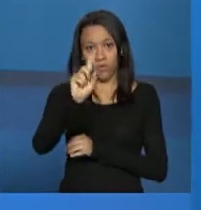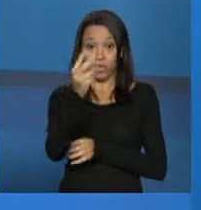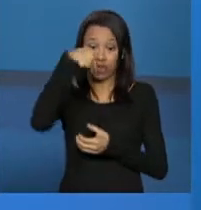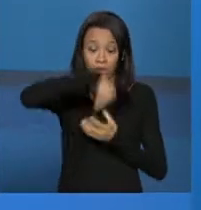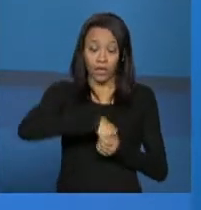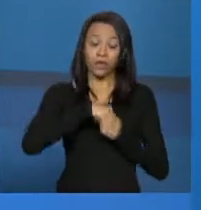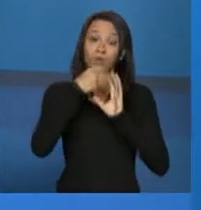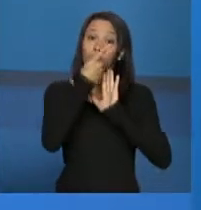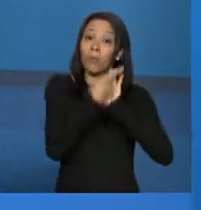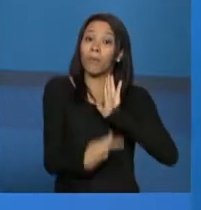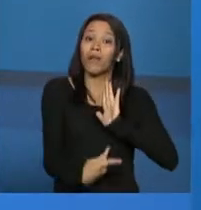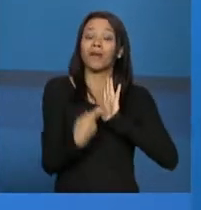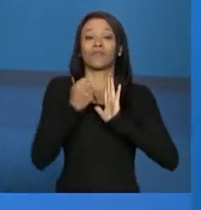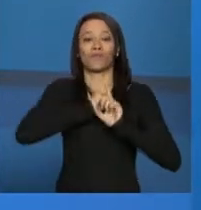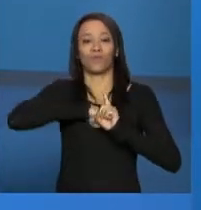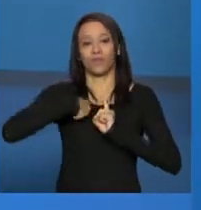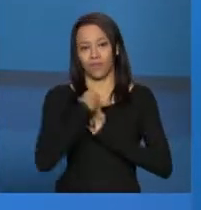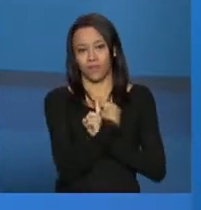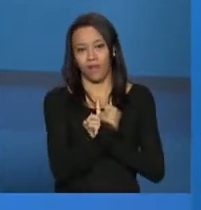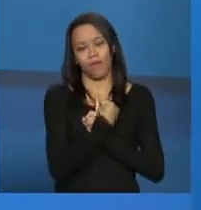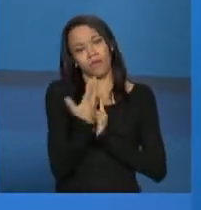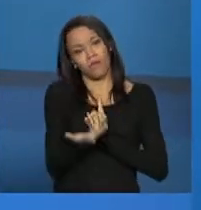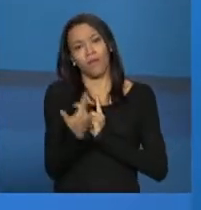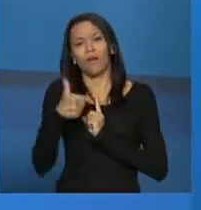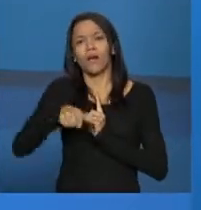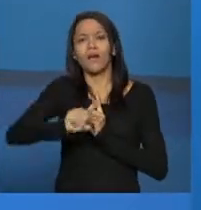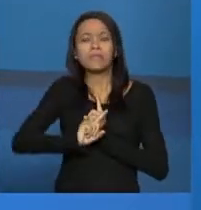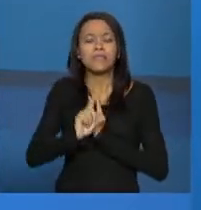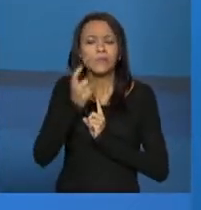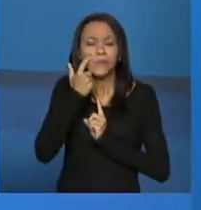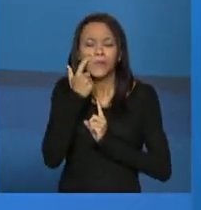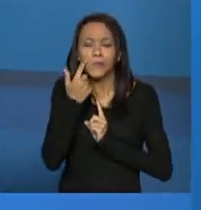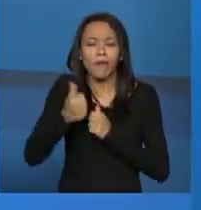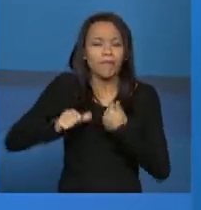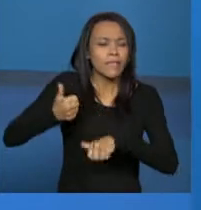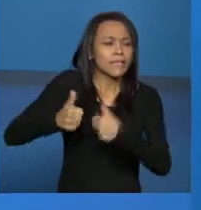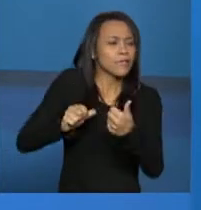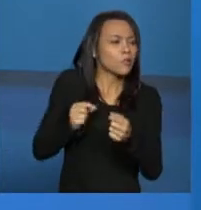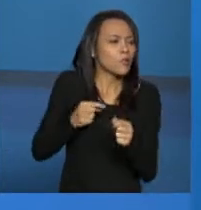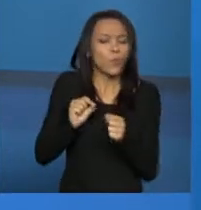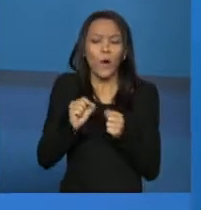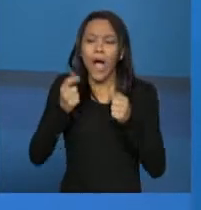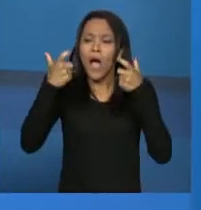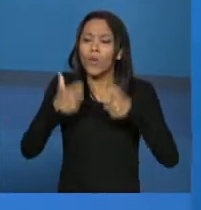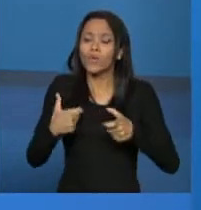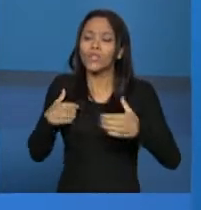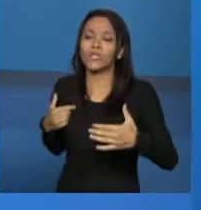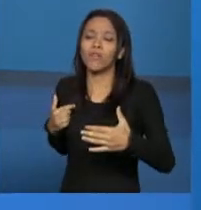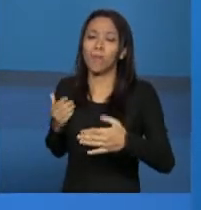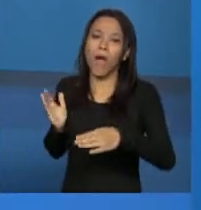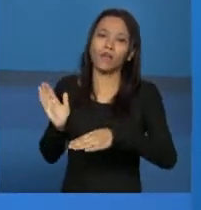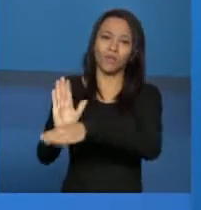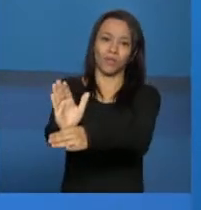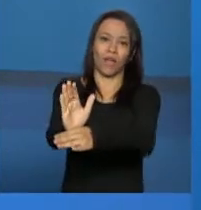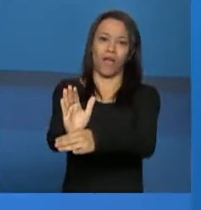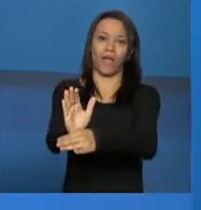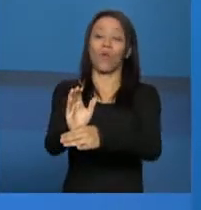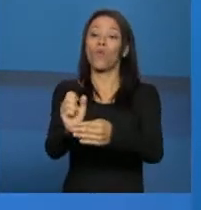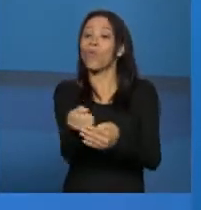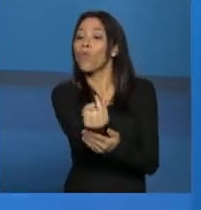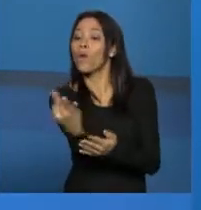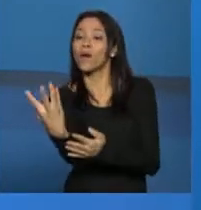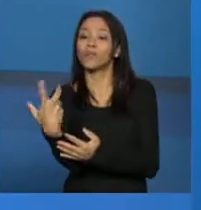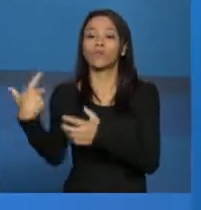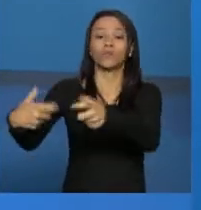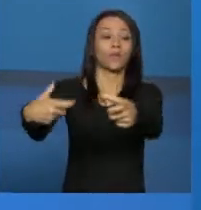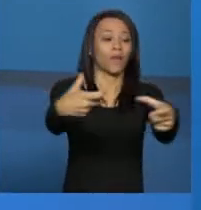e também uma entidade ela pode fazer um diagnóstico para ver qual é a sua abrangência até onde ela vai atender quais bairros ela vai atender